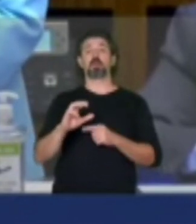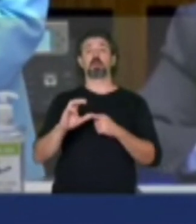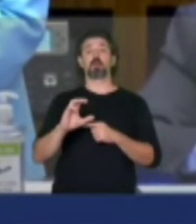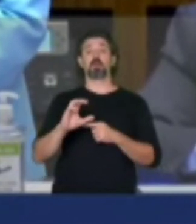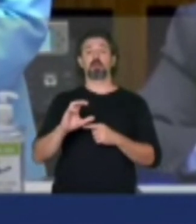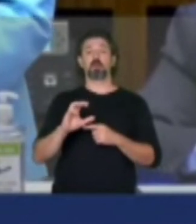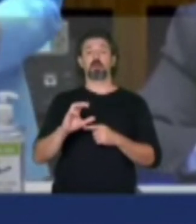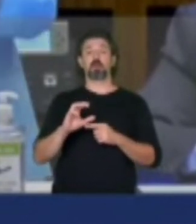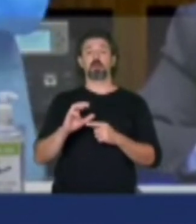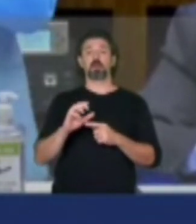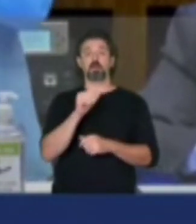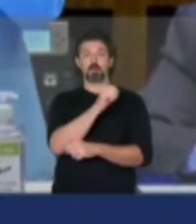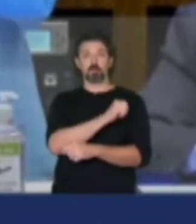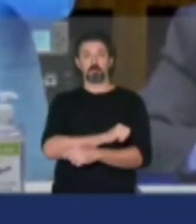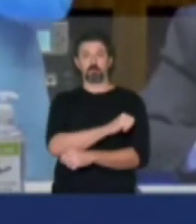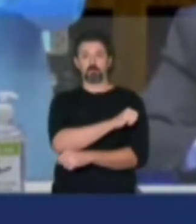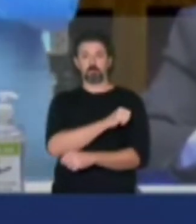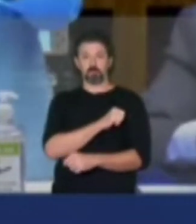Enfermagem.